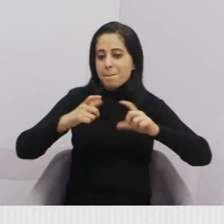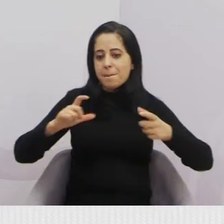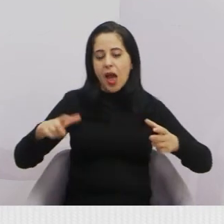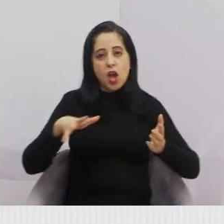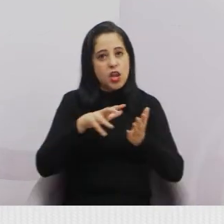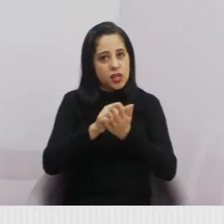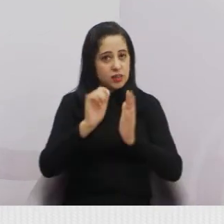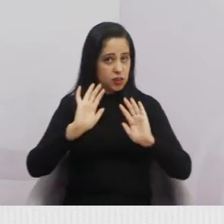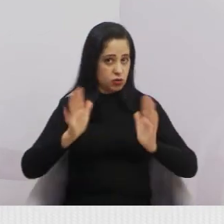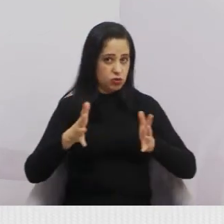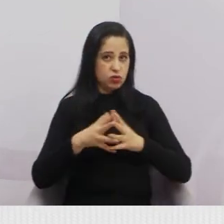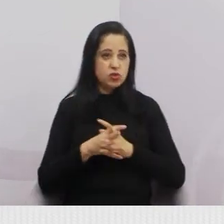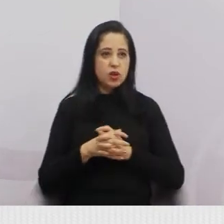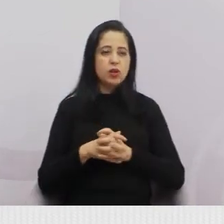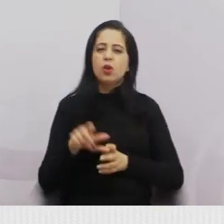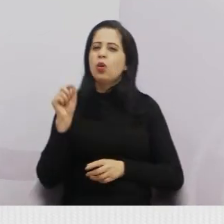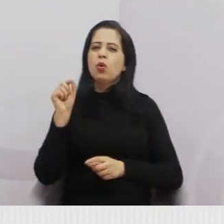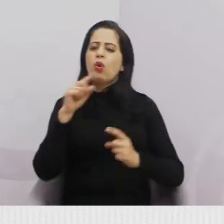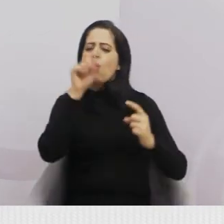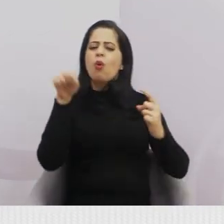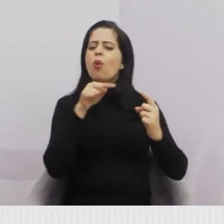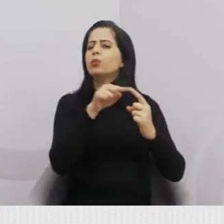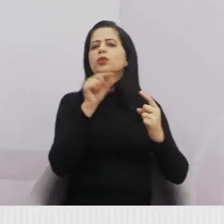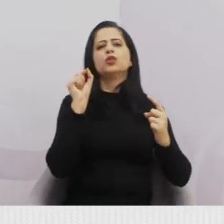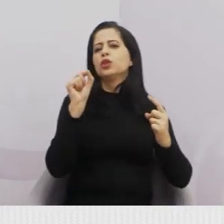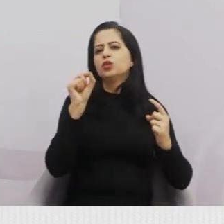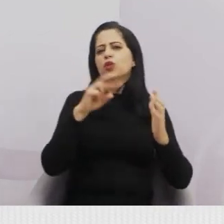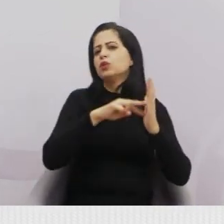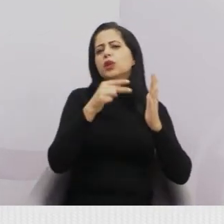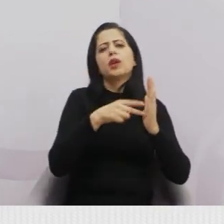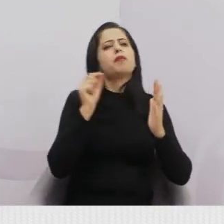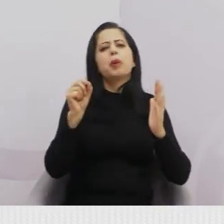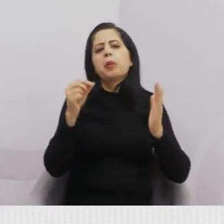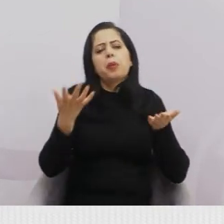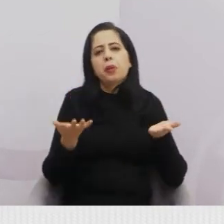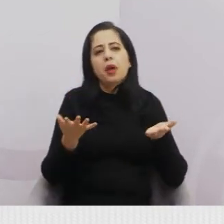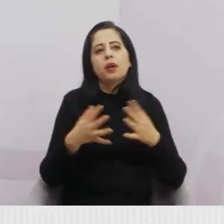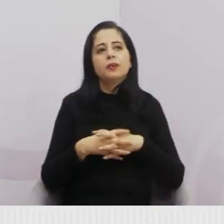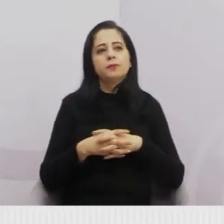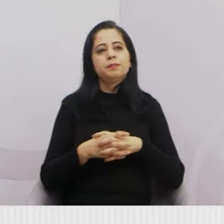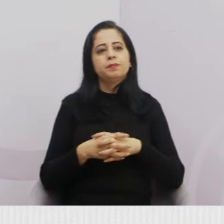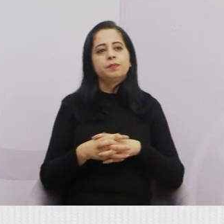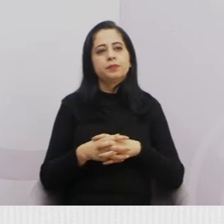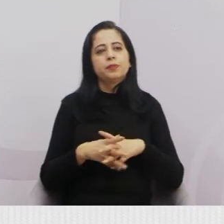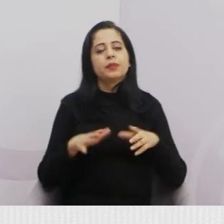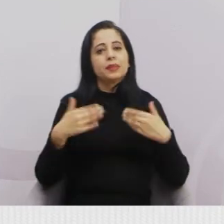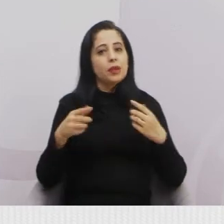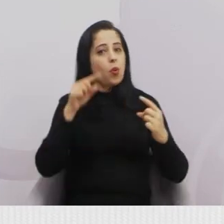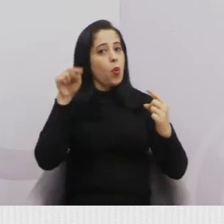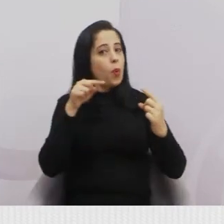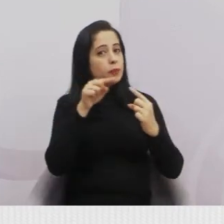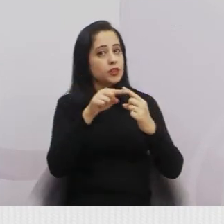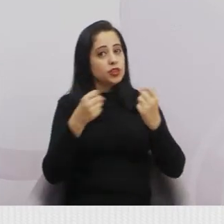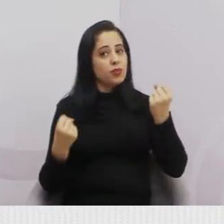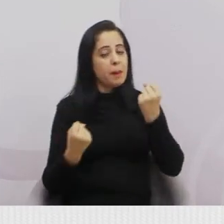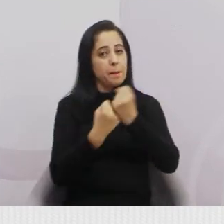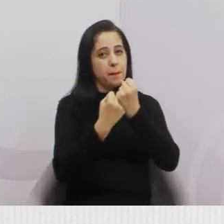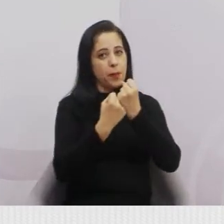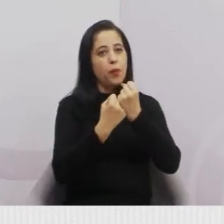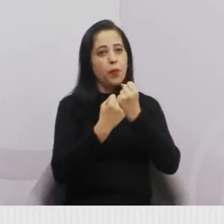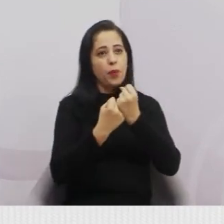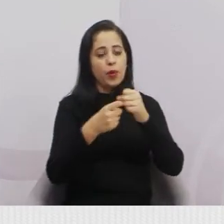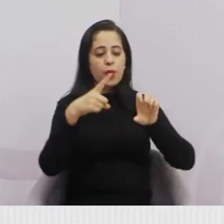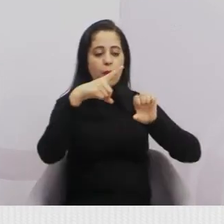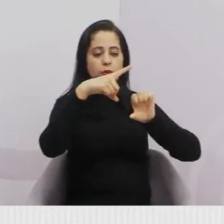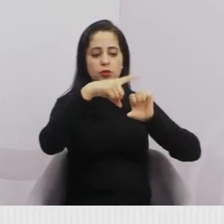O que visa esse programa e essa Bolsa, no caso? Tem como objetivo apoiar os